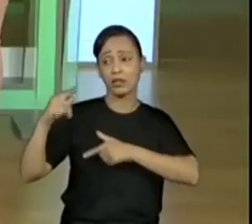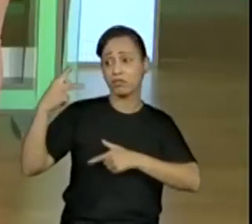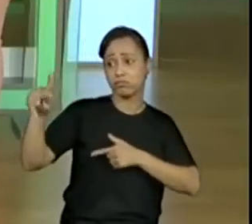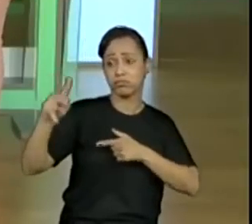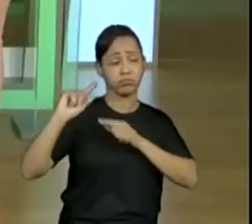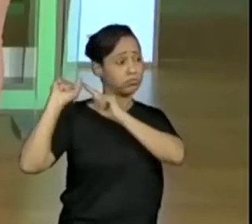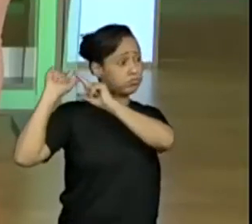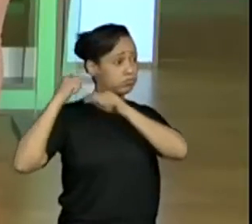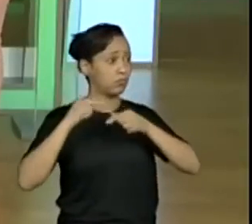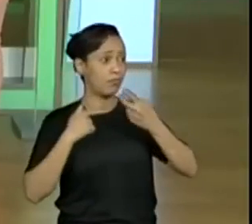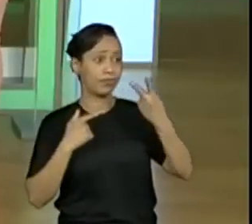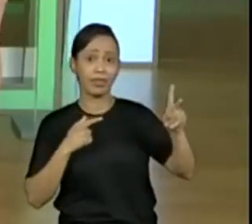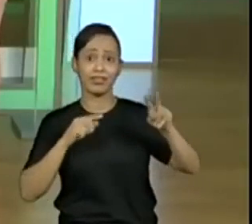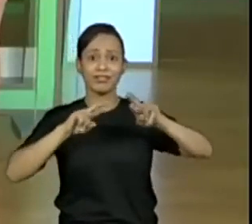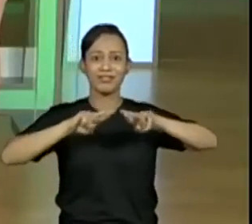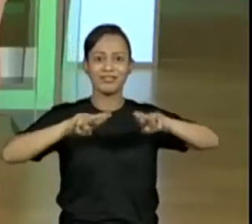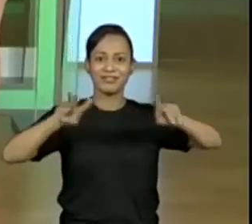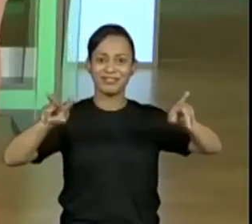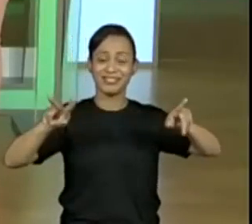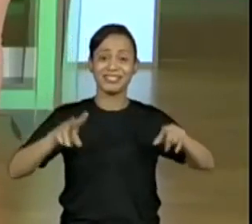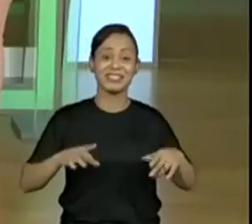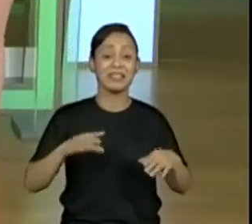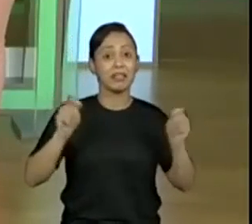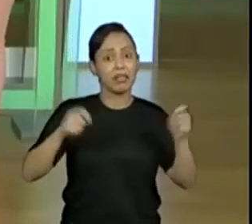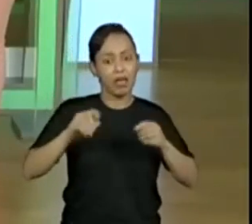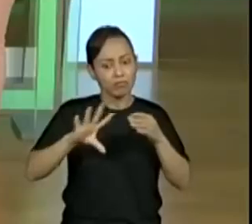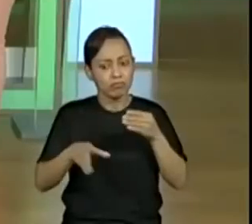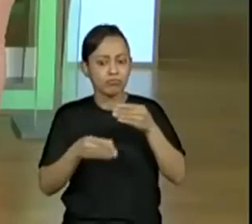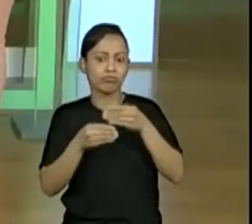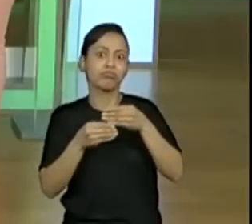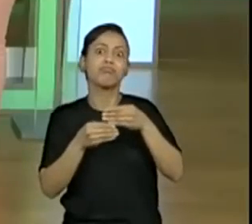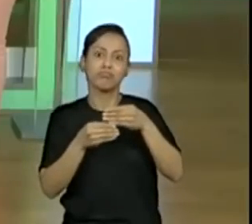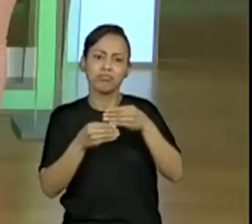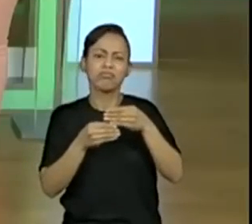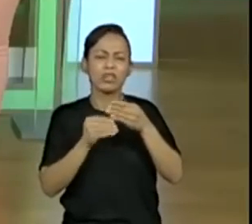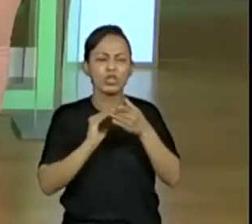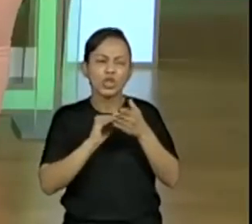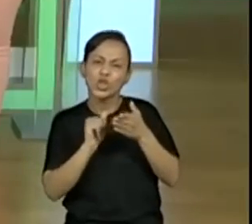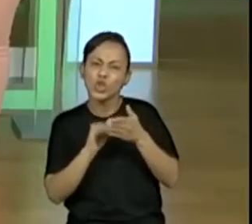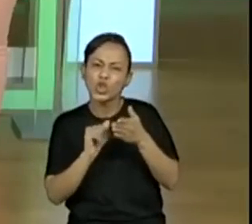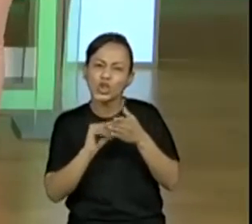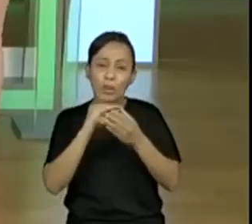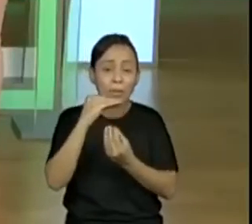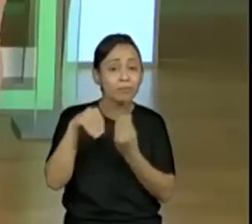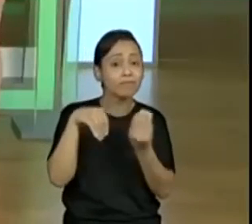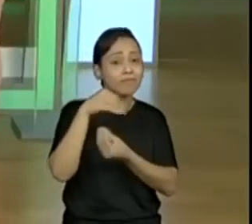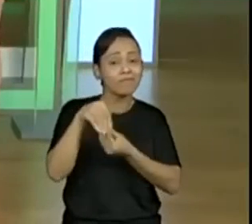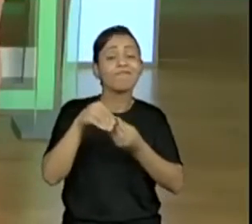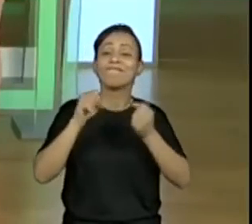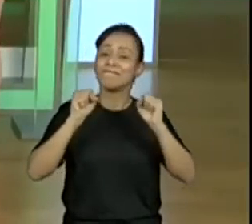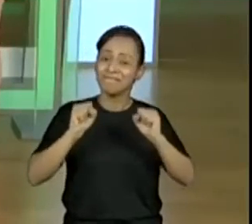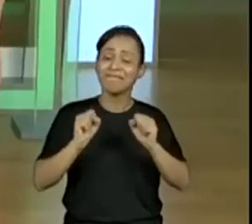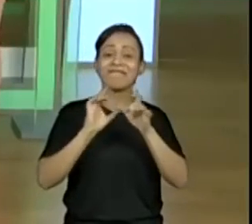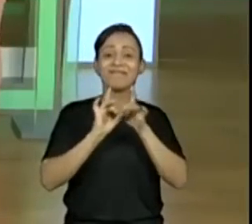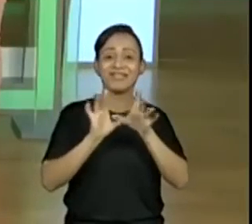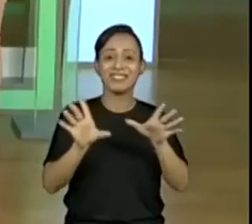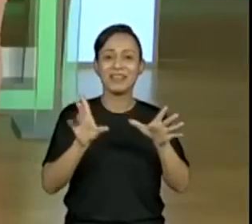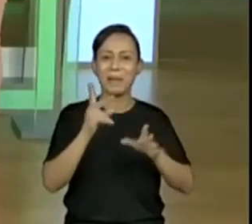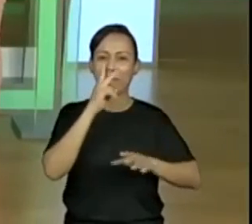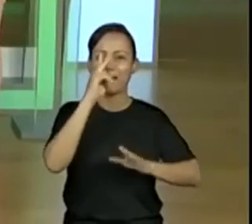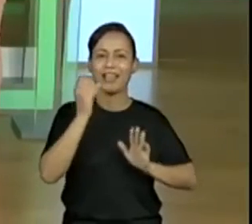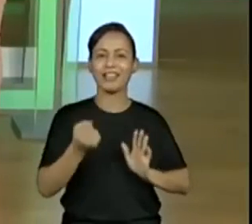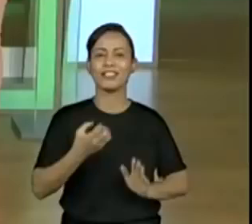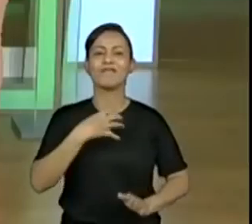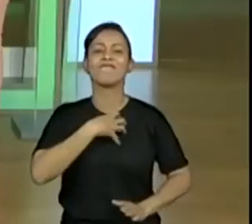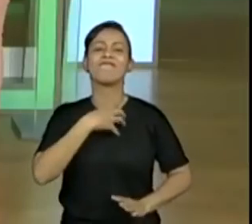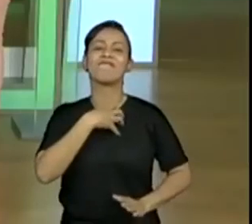ouve e vai depois falar, ou acrescenta, ou tira uma palavra, ou substitui. A gente sempre tem isso. Como se criasse uma marquinha